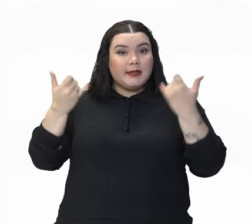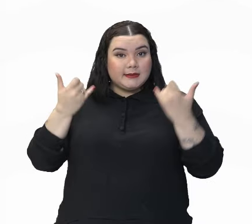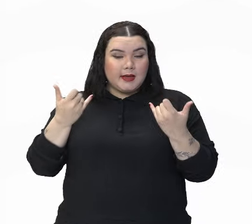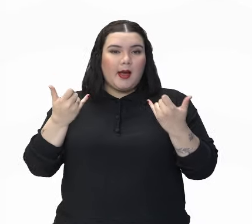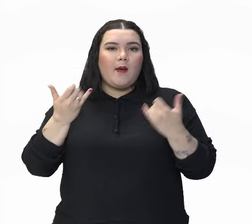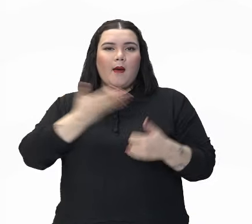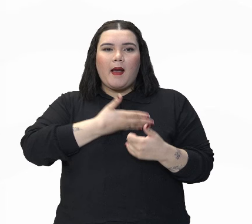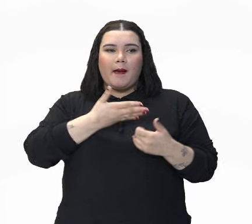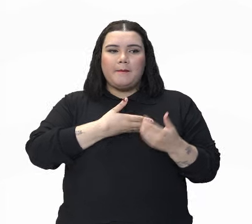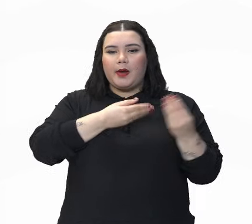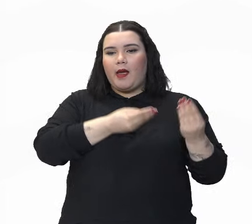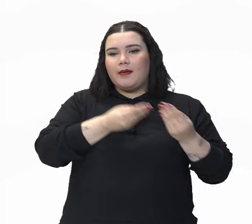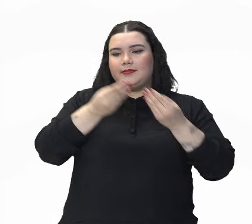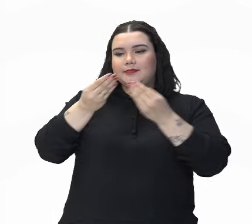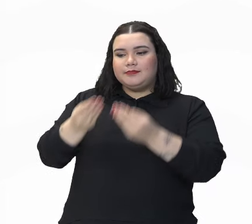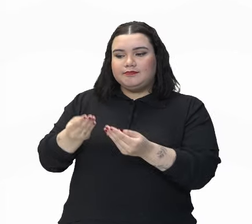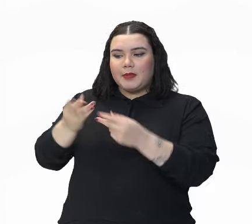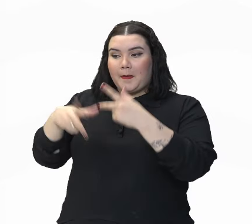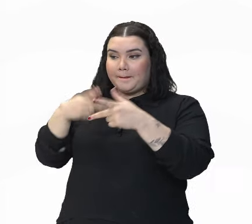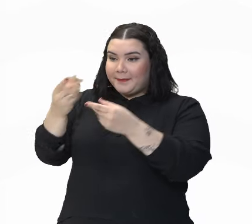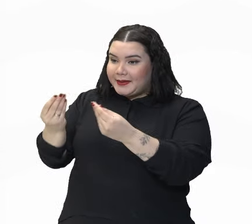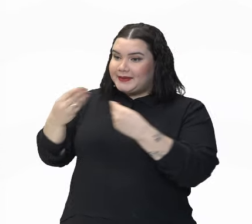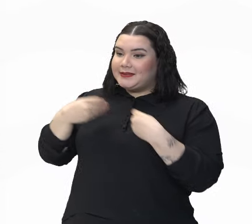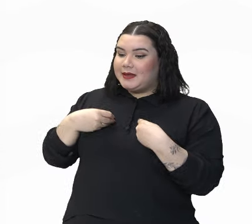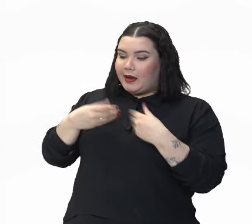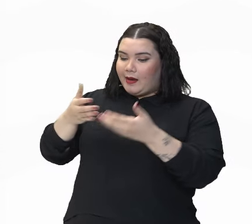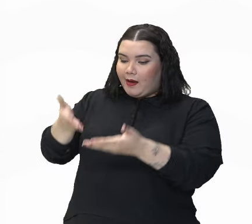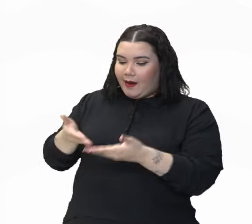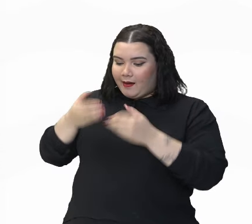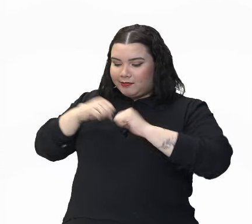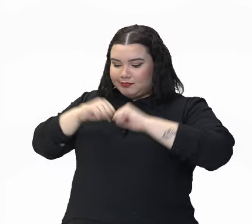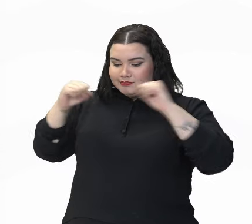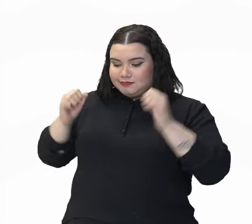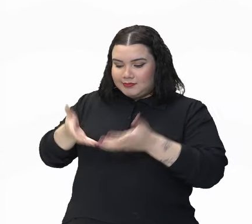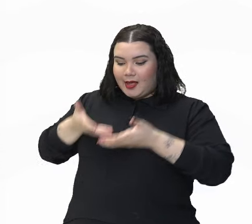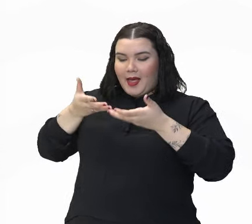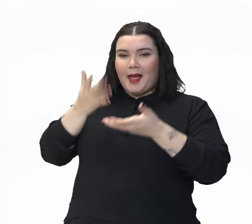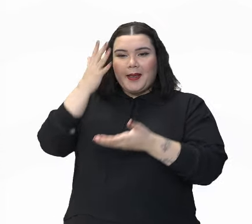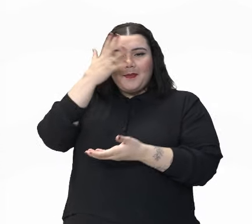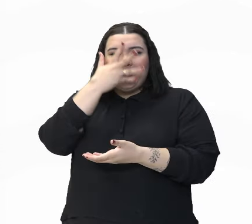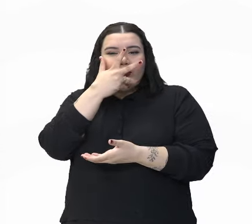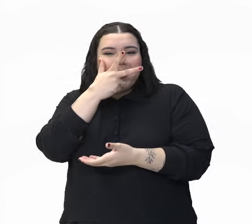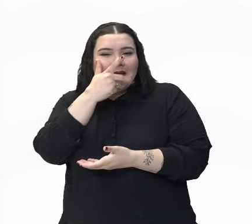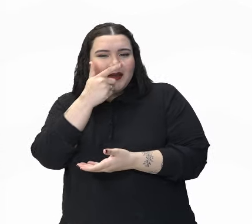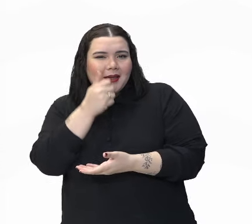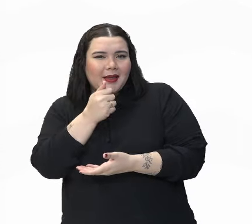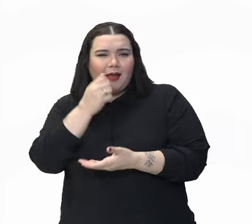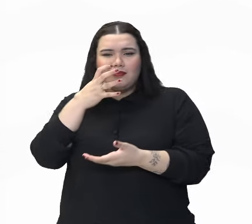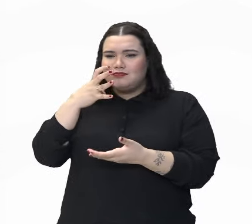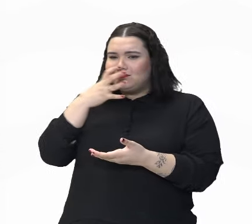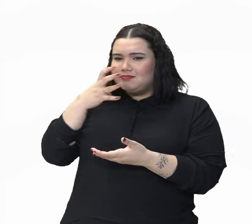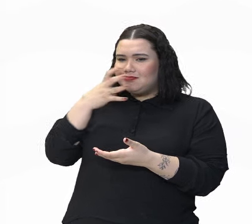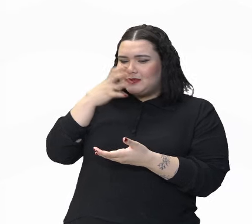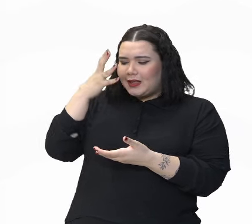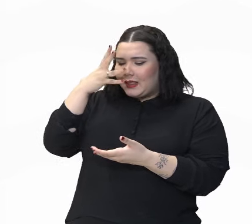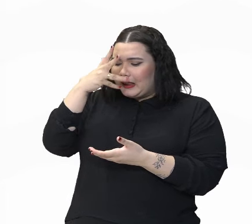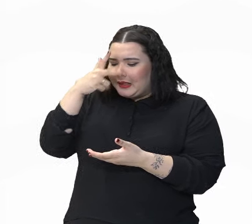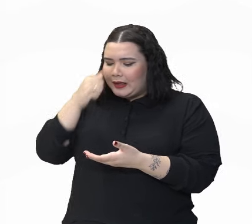apresentearam. Então, ela chega e diz, que bonito! Ela está se admirando da bolsa. A gente